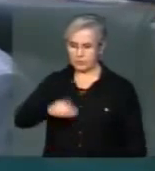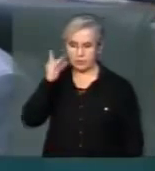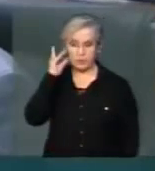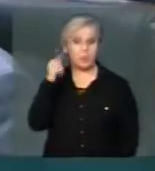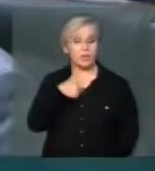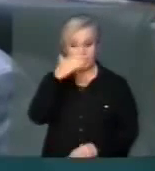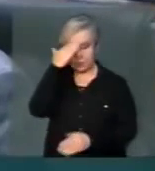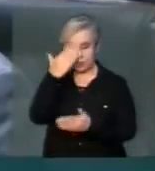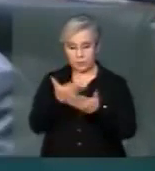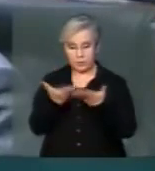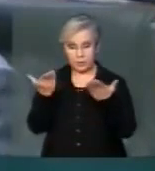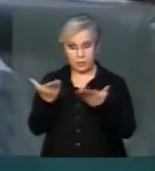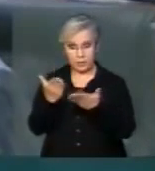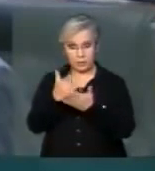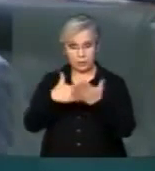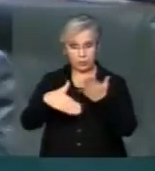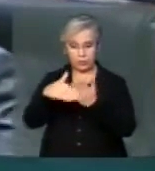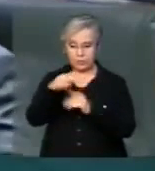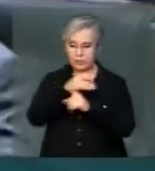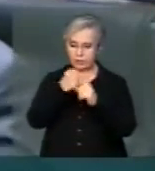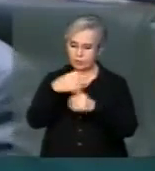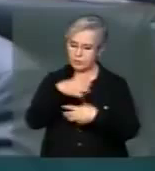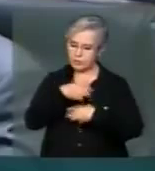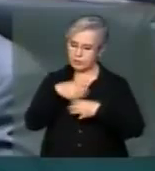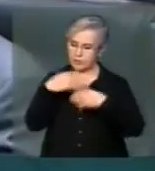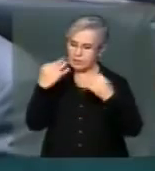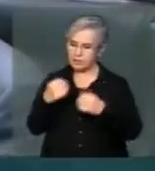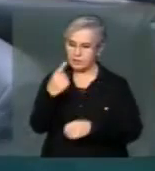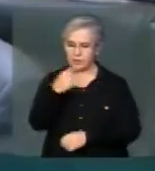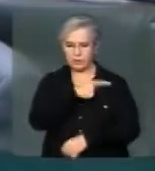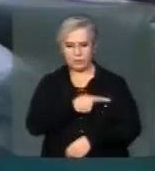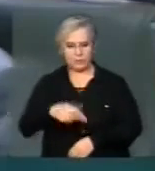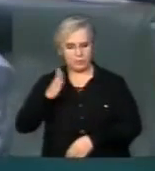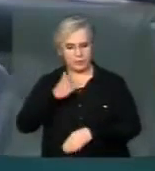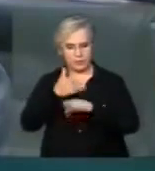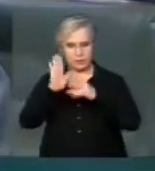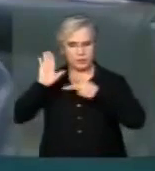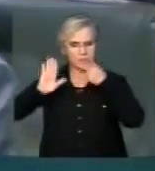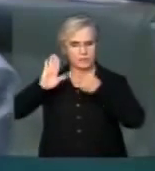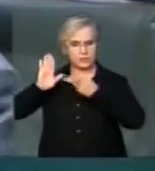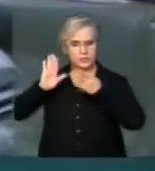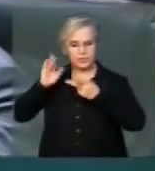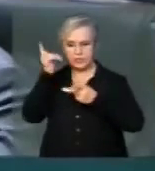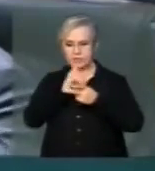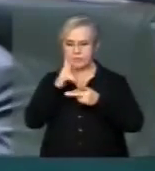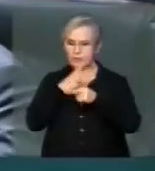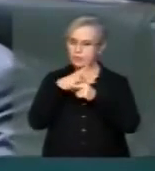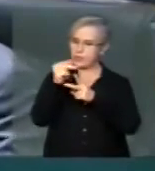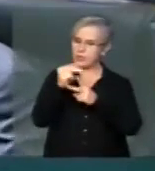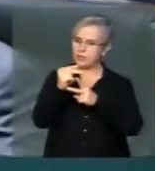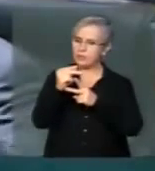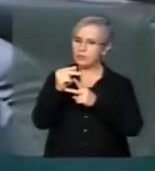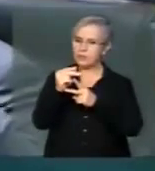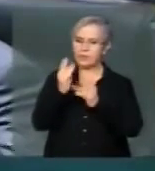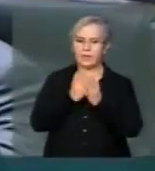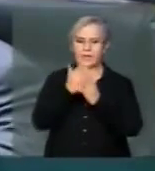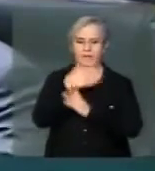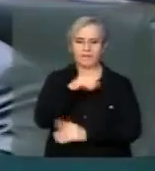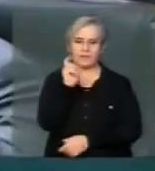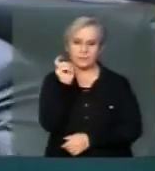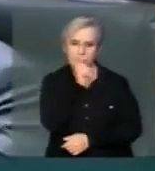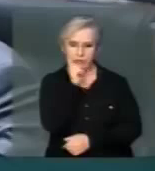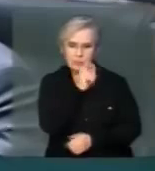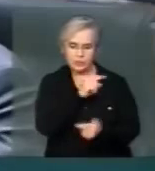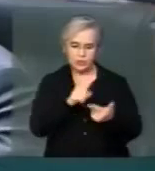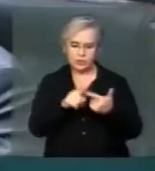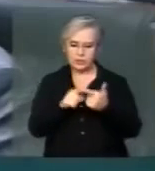esse é o sentimento da sociedade como um todo. Uma Presidente que foi para a campanha e se elegeu baseada em dois fatores. A mentira